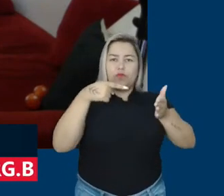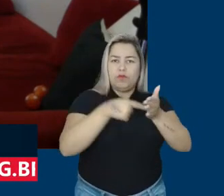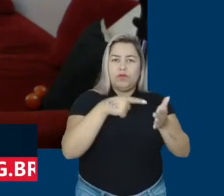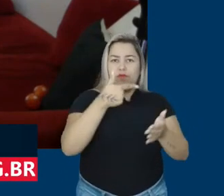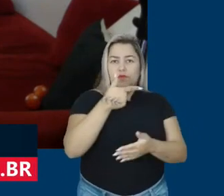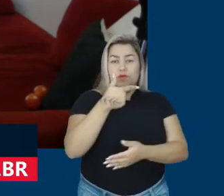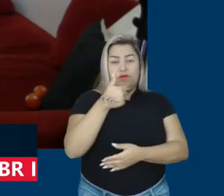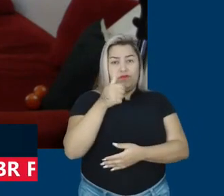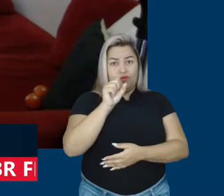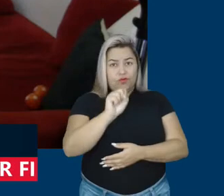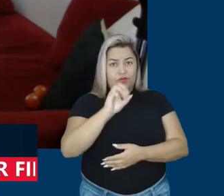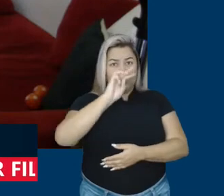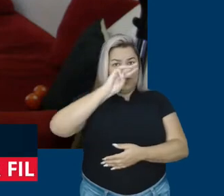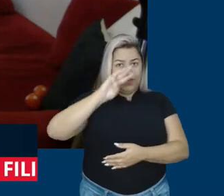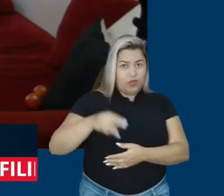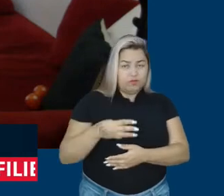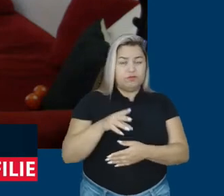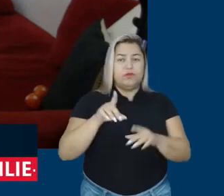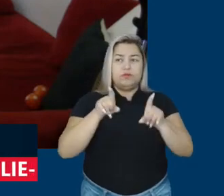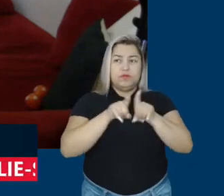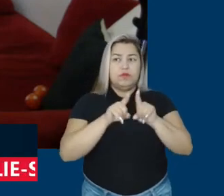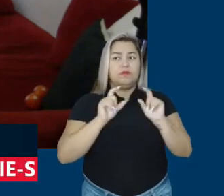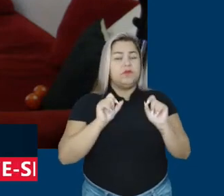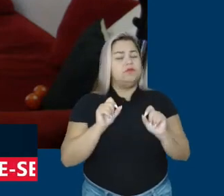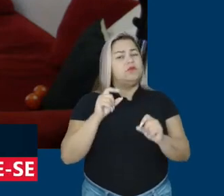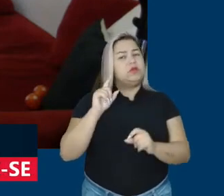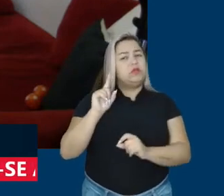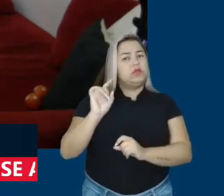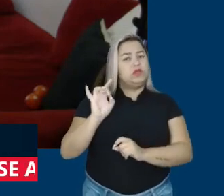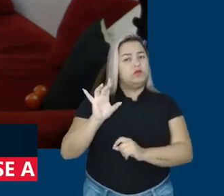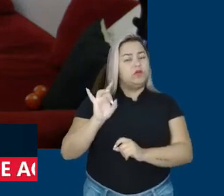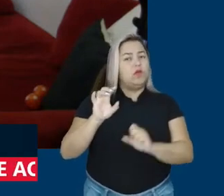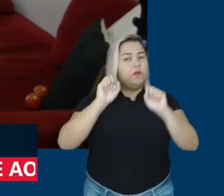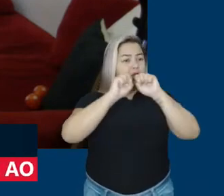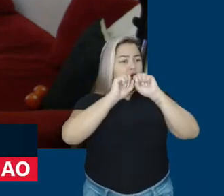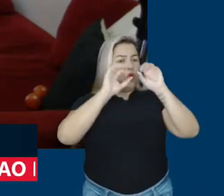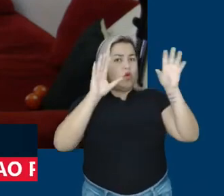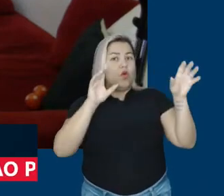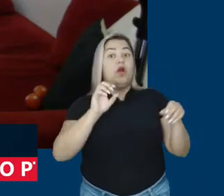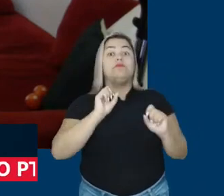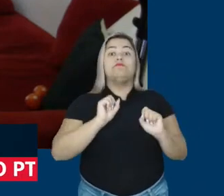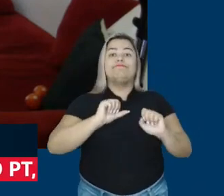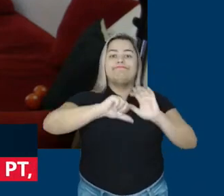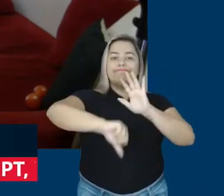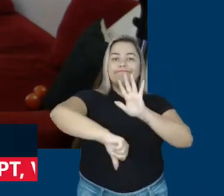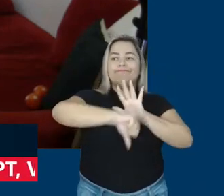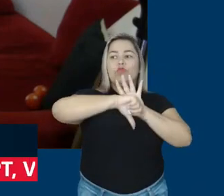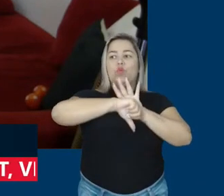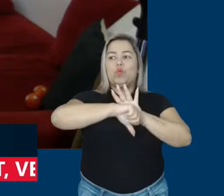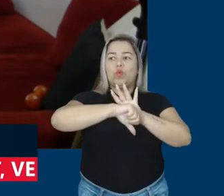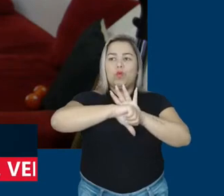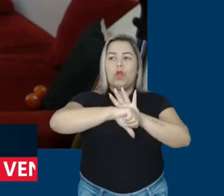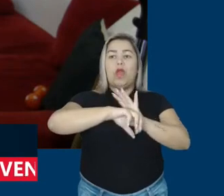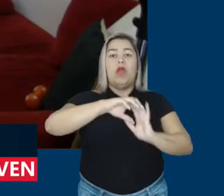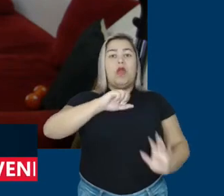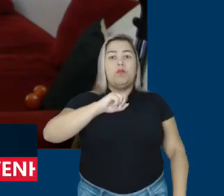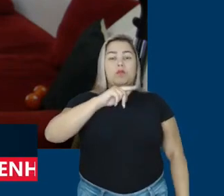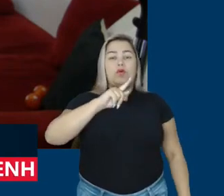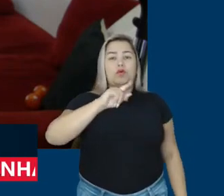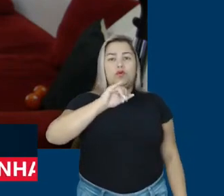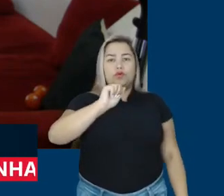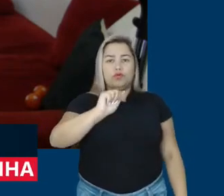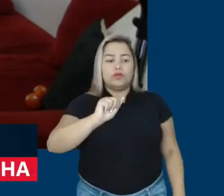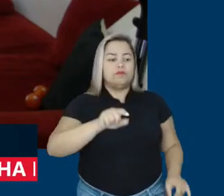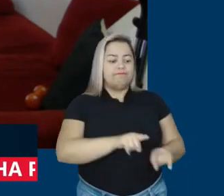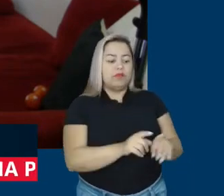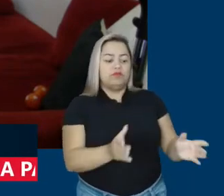28 mil. Então, são considerados, só para a gente esclarecer aqui, crimes de ódio e apologia, crimes contra a vida,